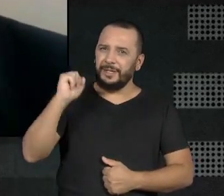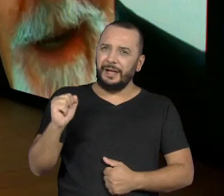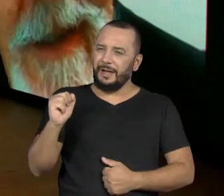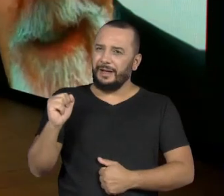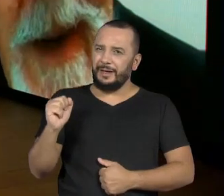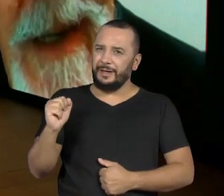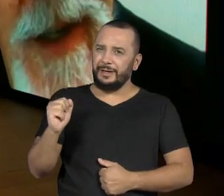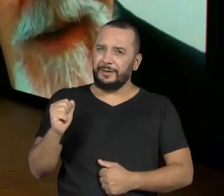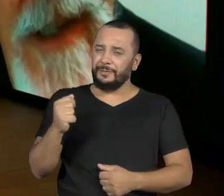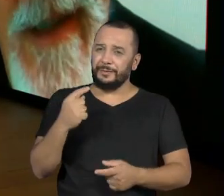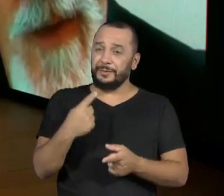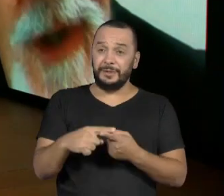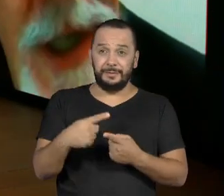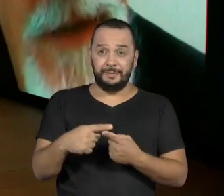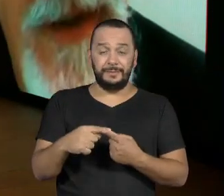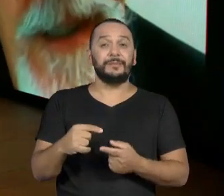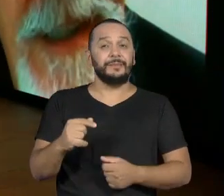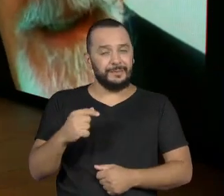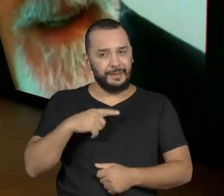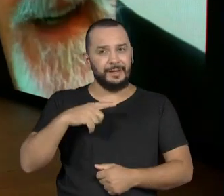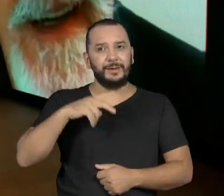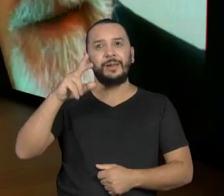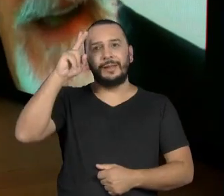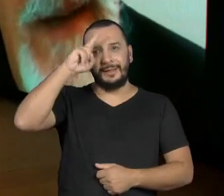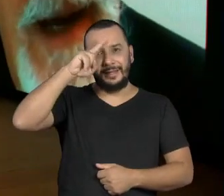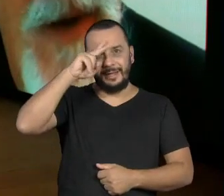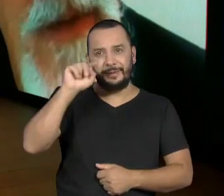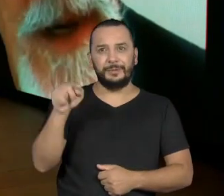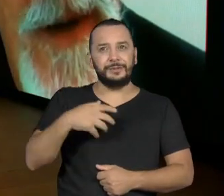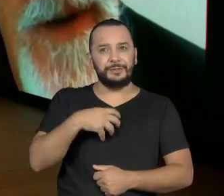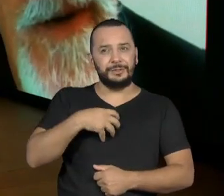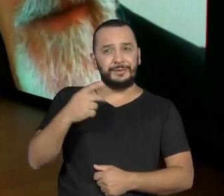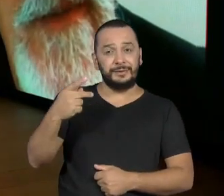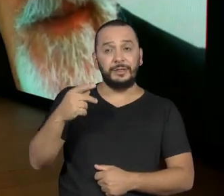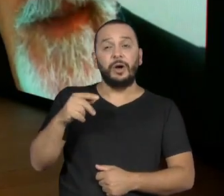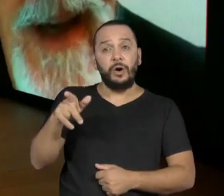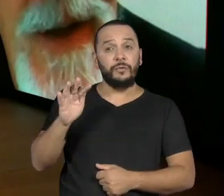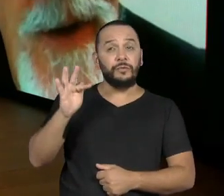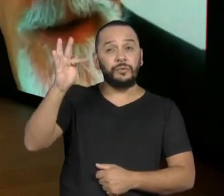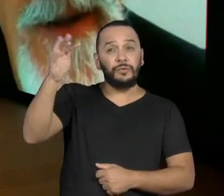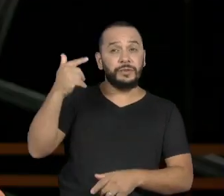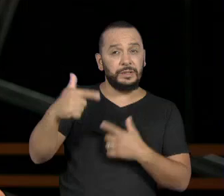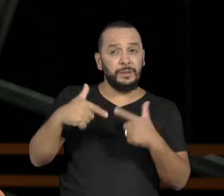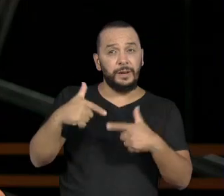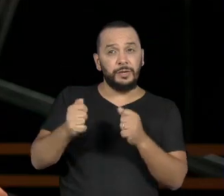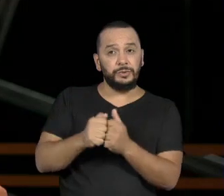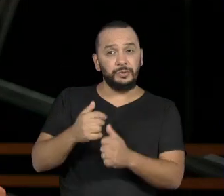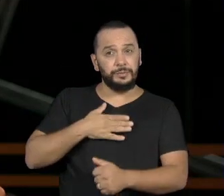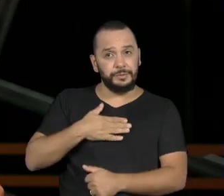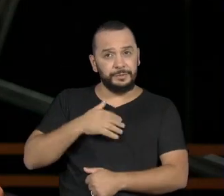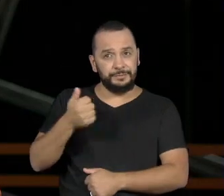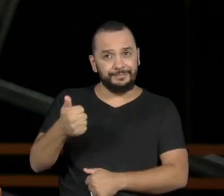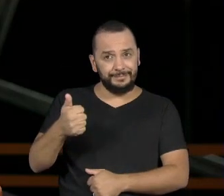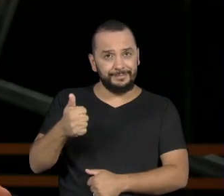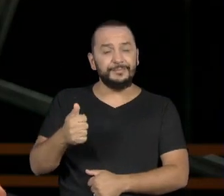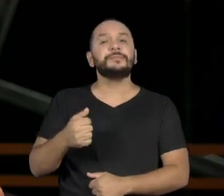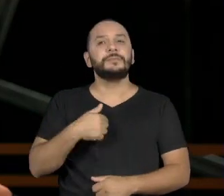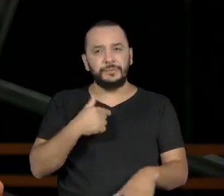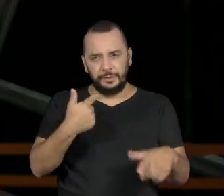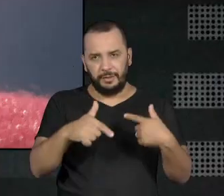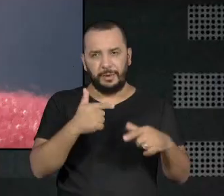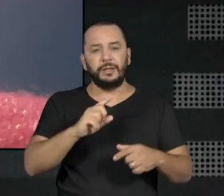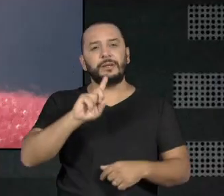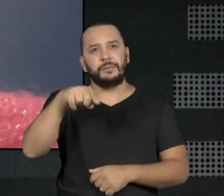batom, que estava na marisca, assim, um dia você vai trabalhar comigo. As coisas. E foi, trabalhei com ela,